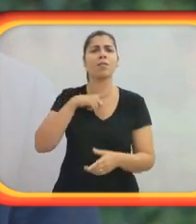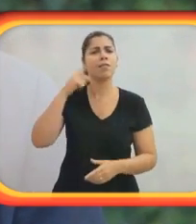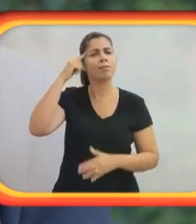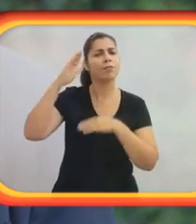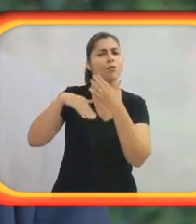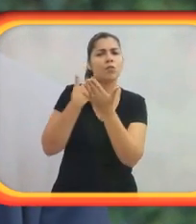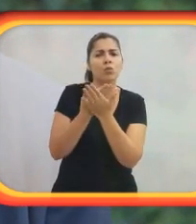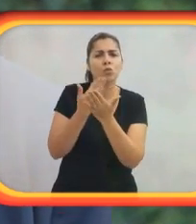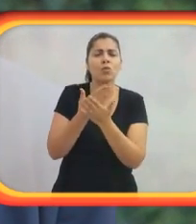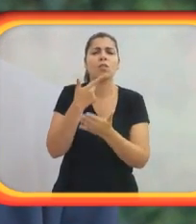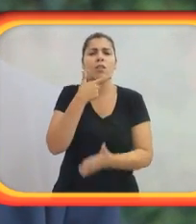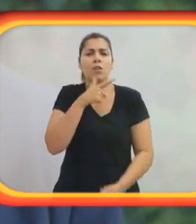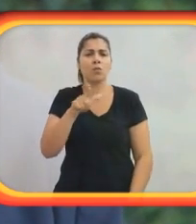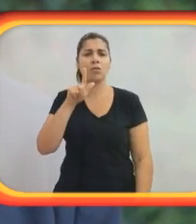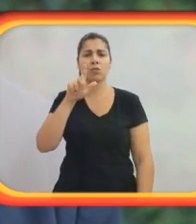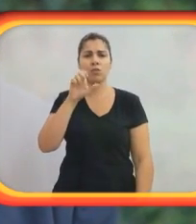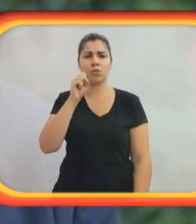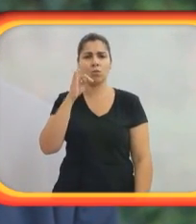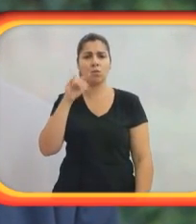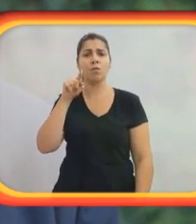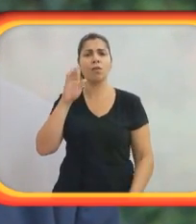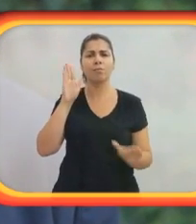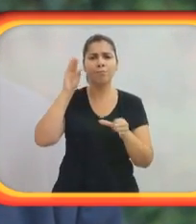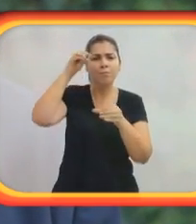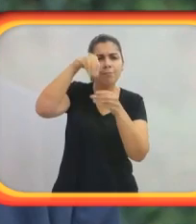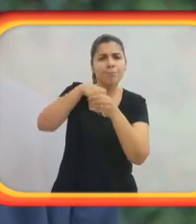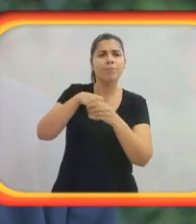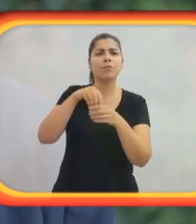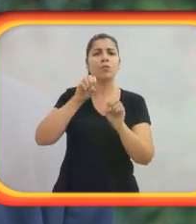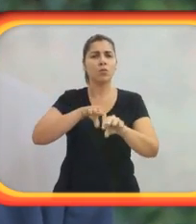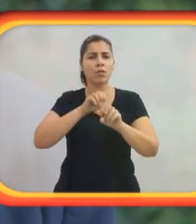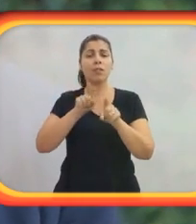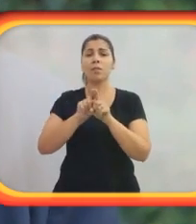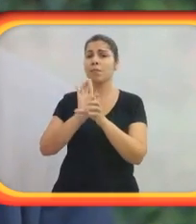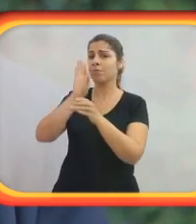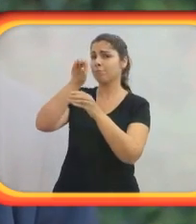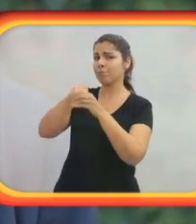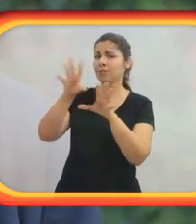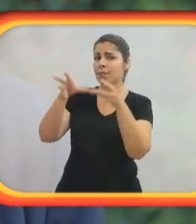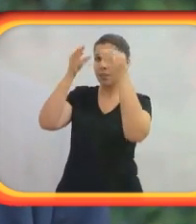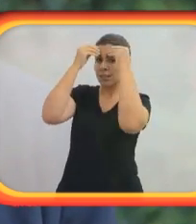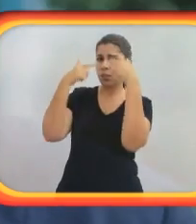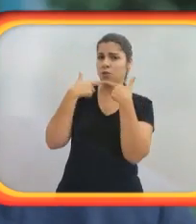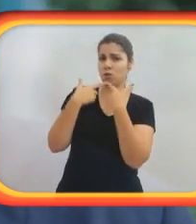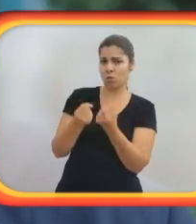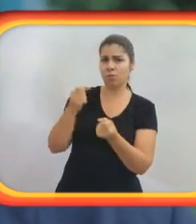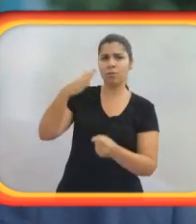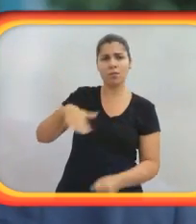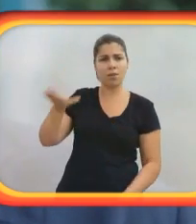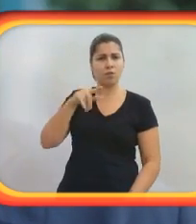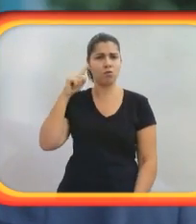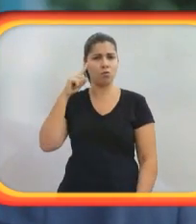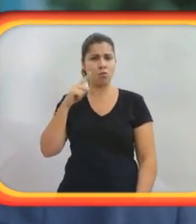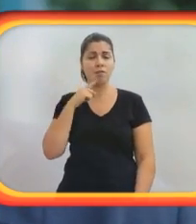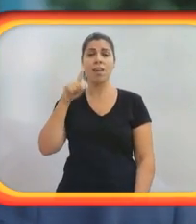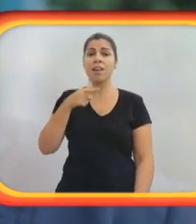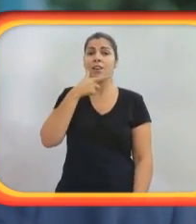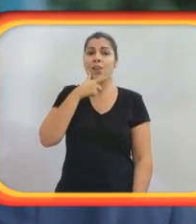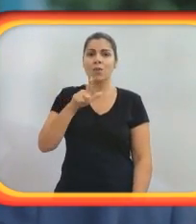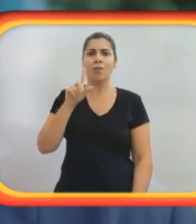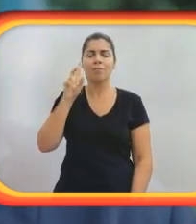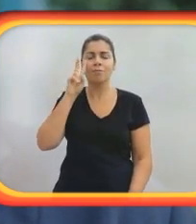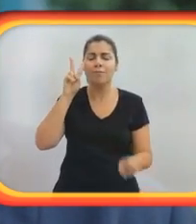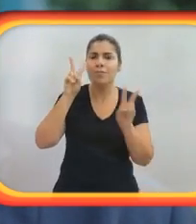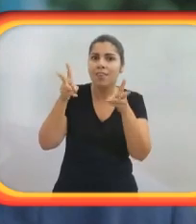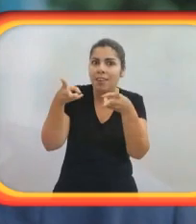gestual, incluindo-a na educação e na aquisição da língua de crianças surdas. É uma língua que entra pelos olhos, é